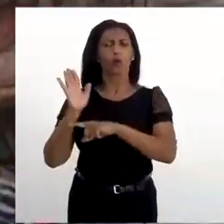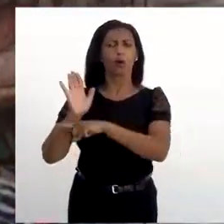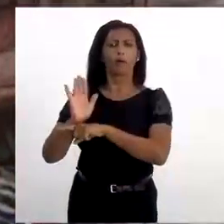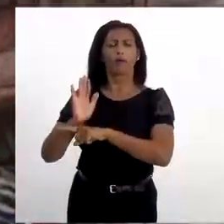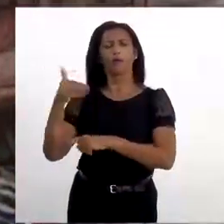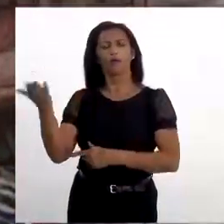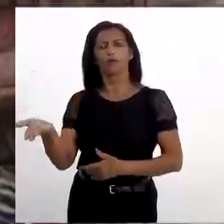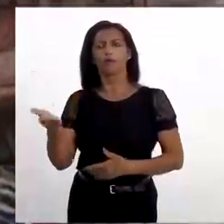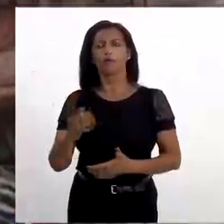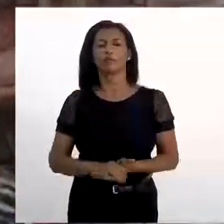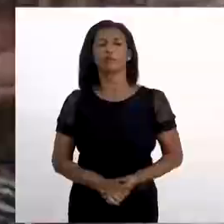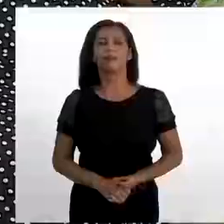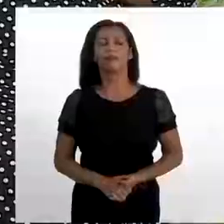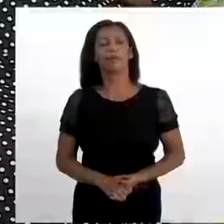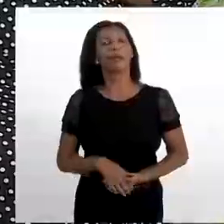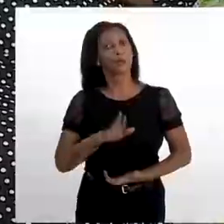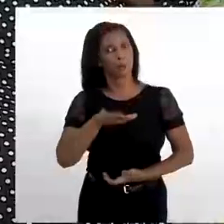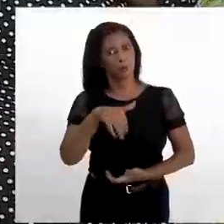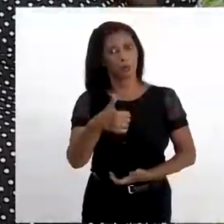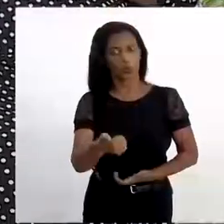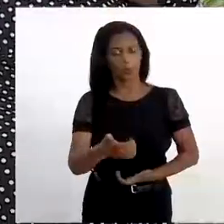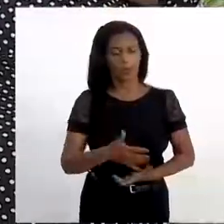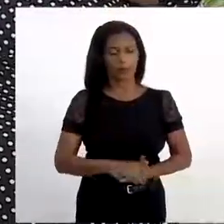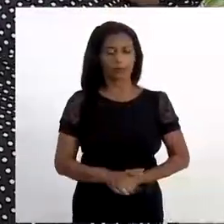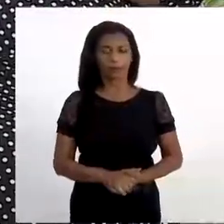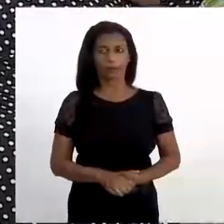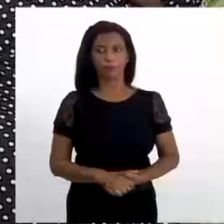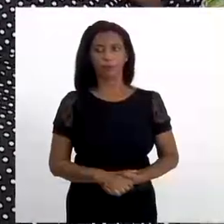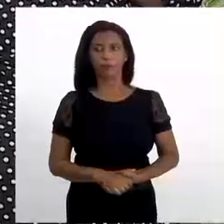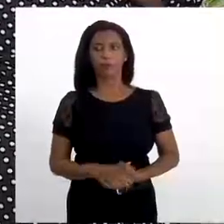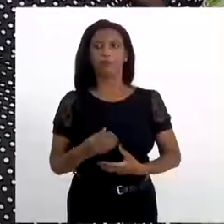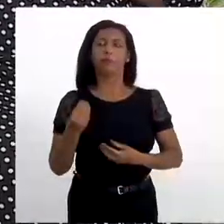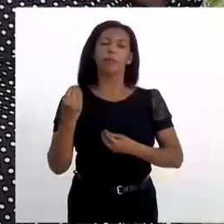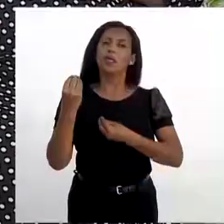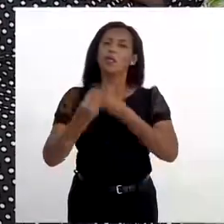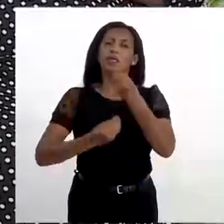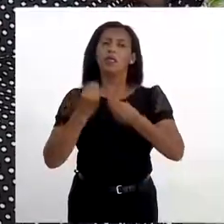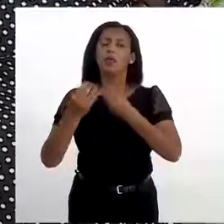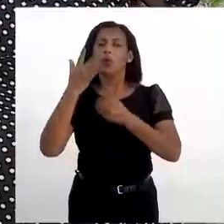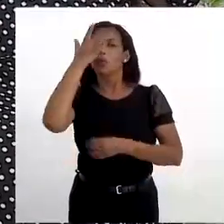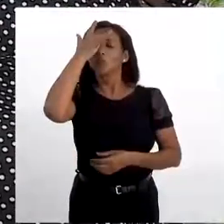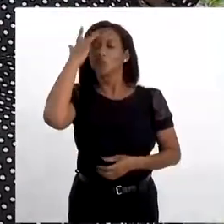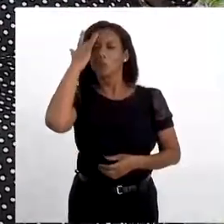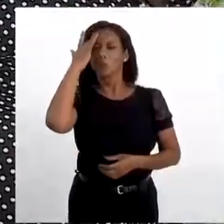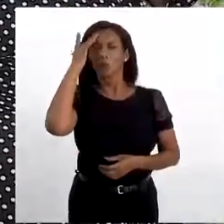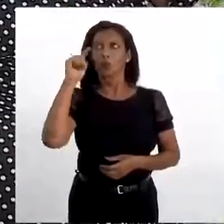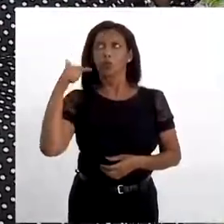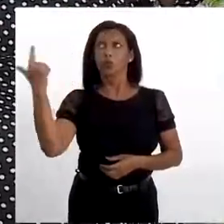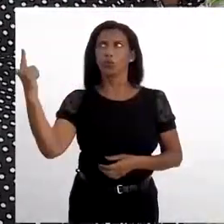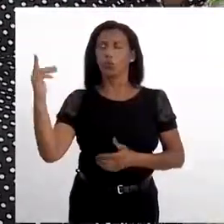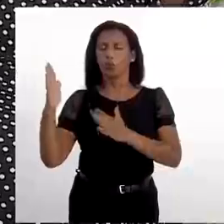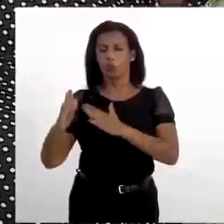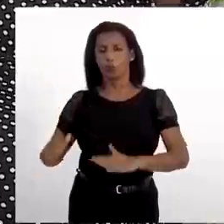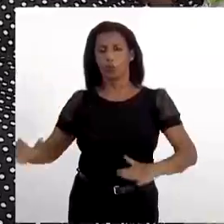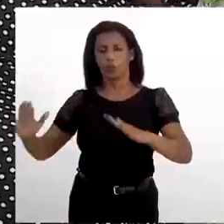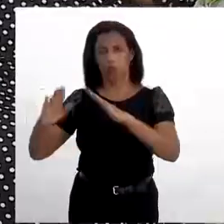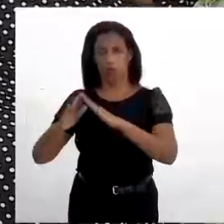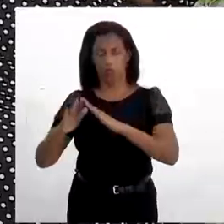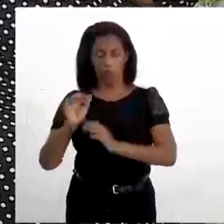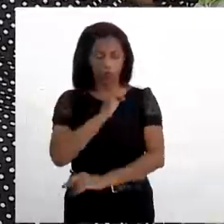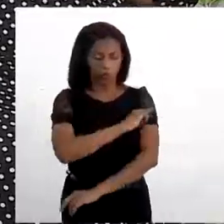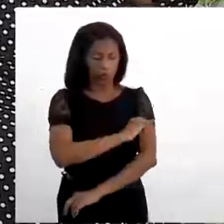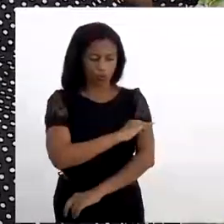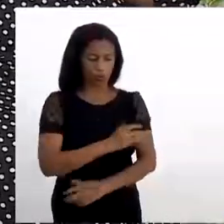Então, vamos continuar a fazer pra ajudar o próximo. Muito bem. E como as pessoas de outros